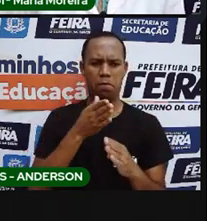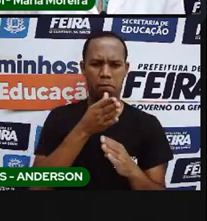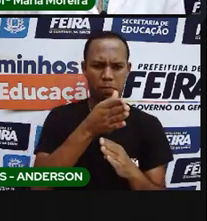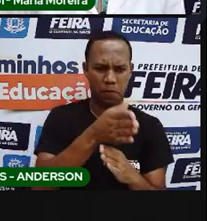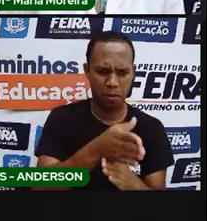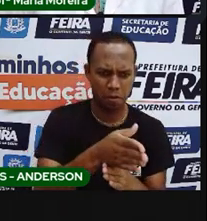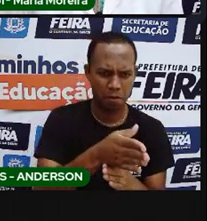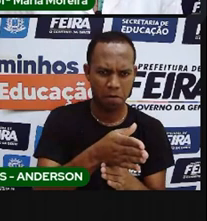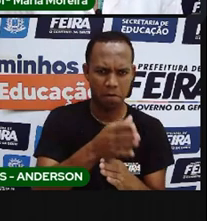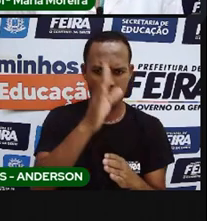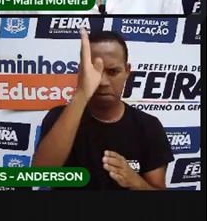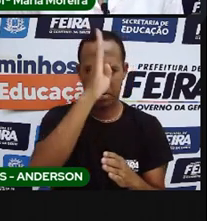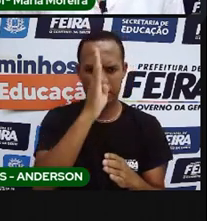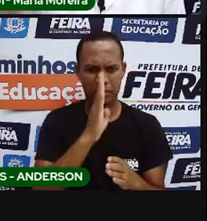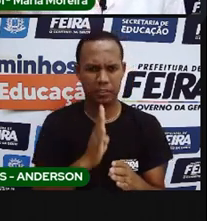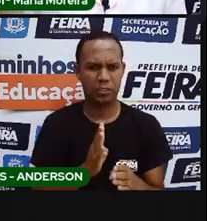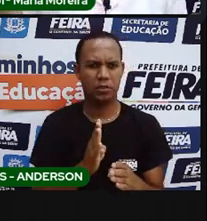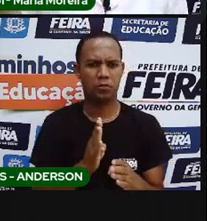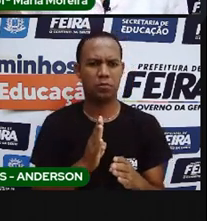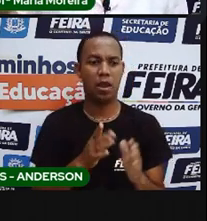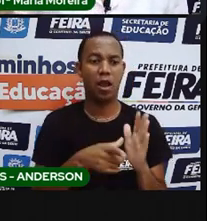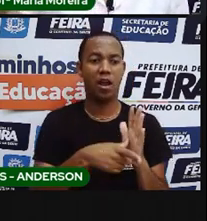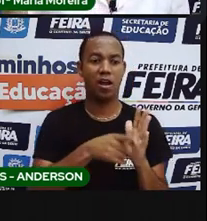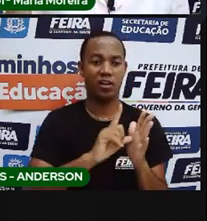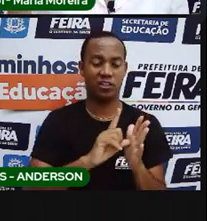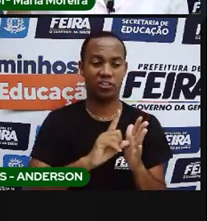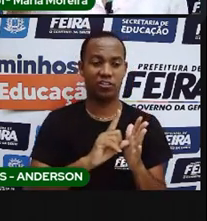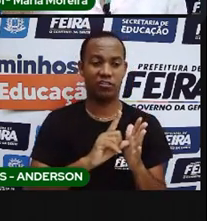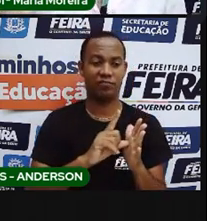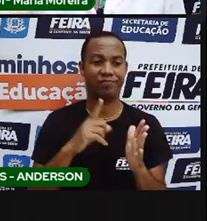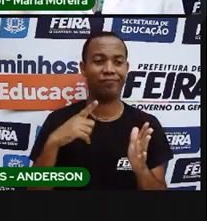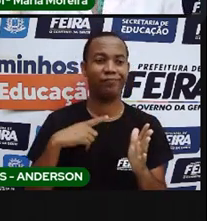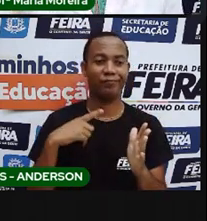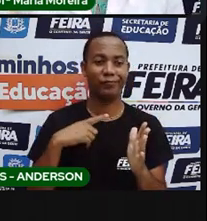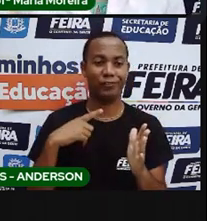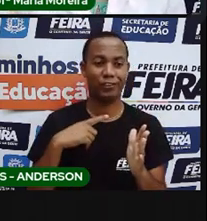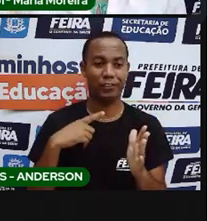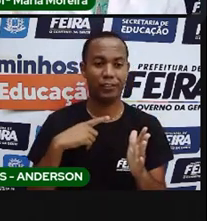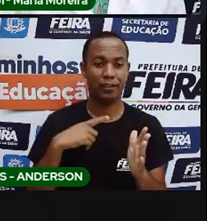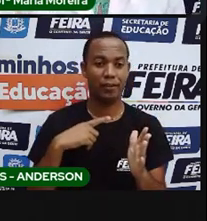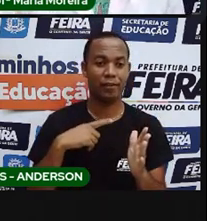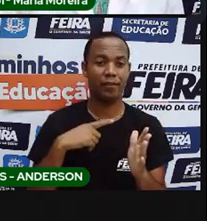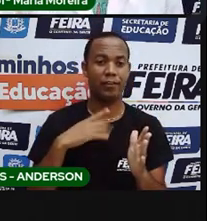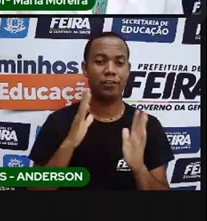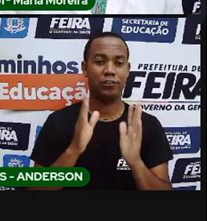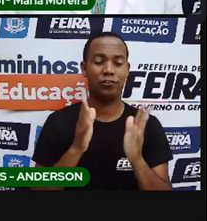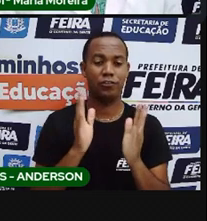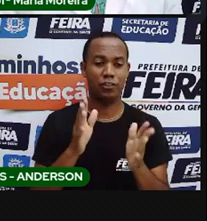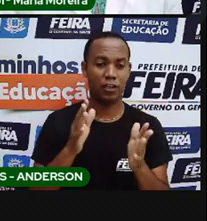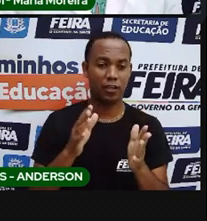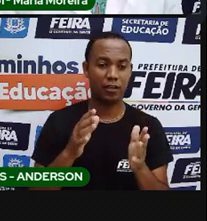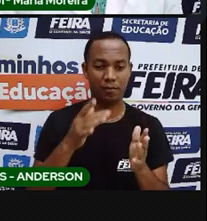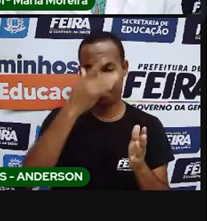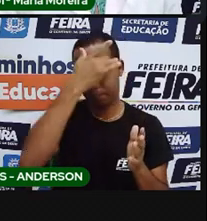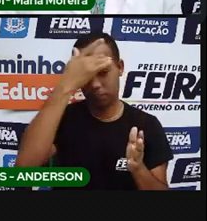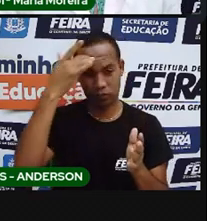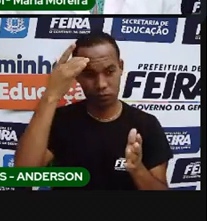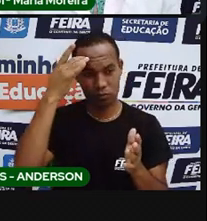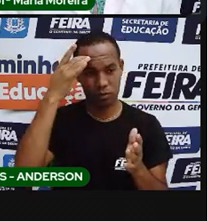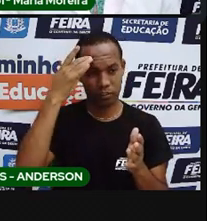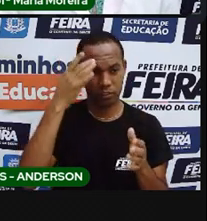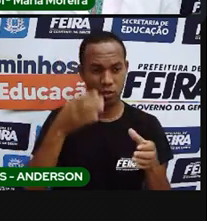Brasil. Pois havia habitantes nativos aqui. Quando os portugueses chegaram, né? Aqui no Brasil já